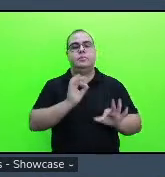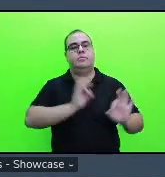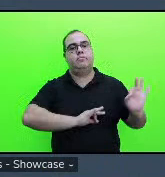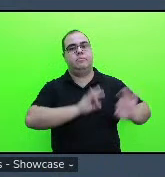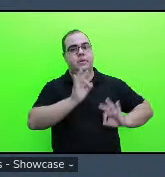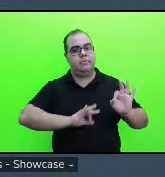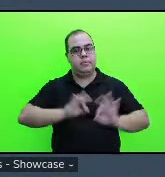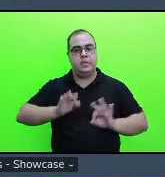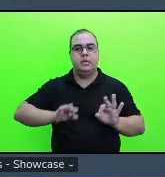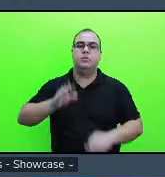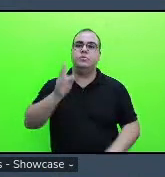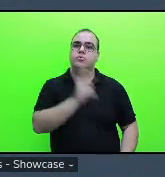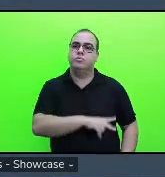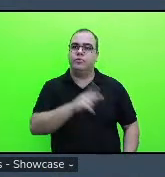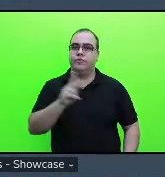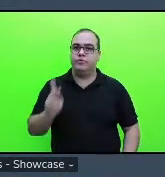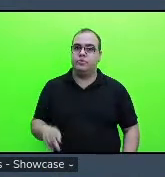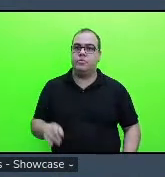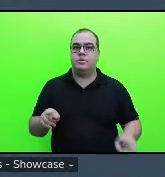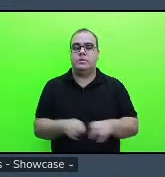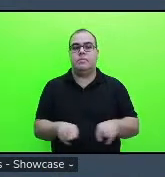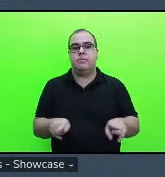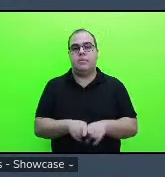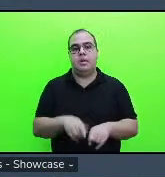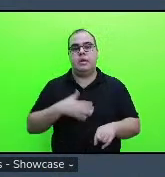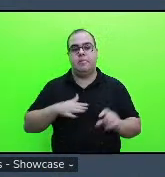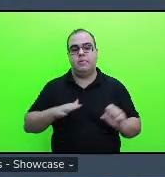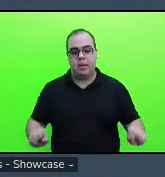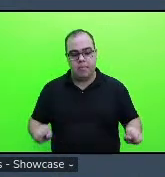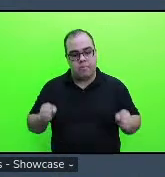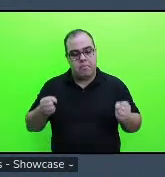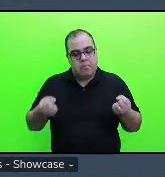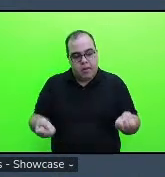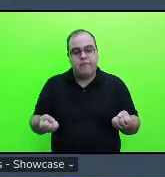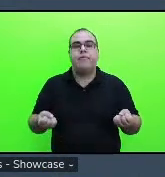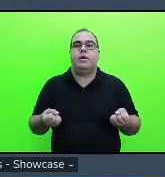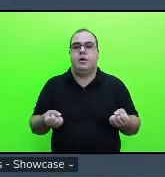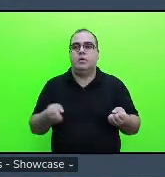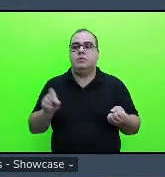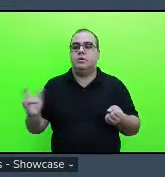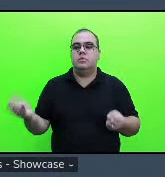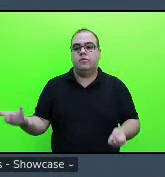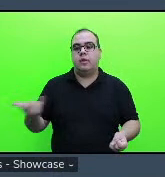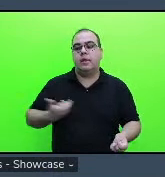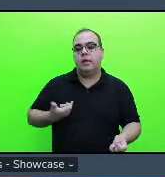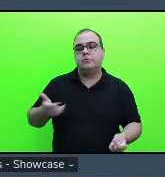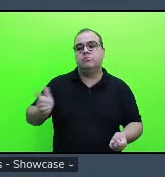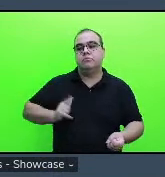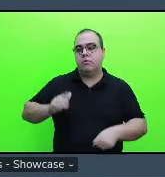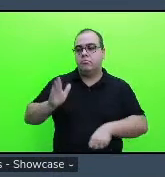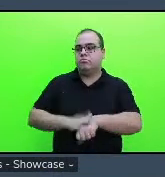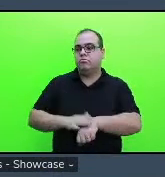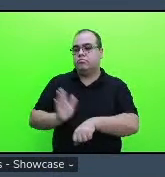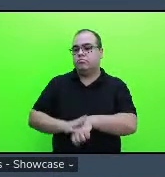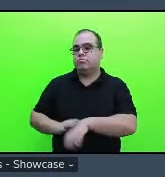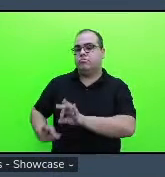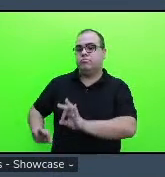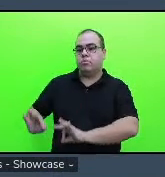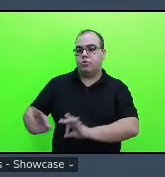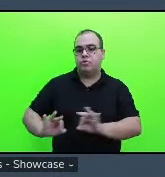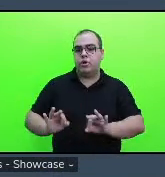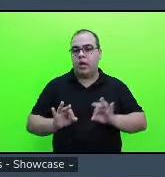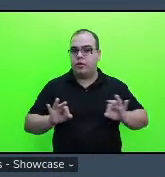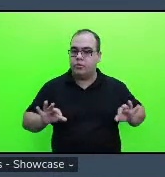até na minha banca de defesa eles falaram de ter um projeto para os professores